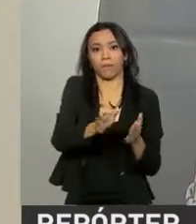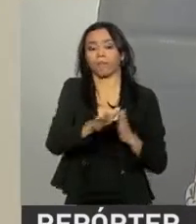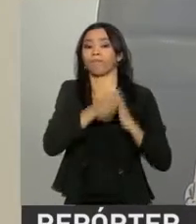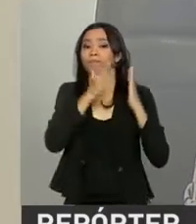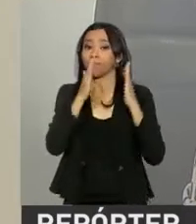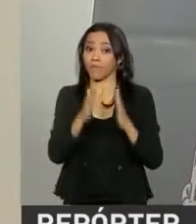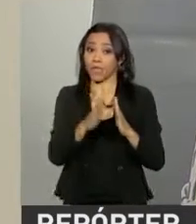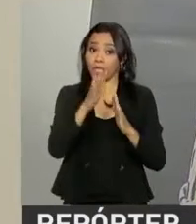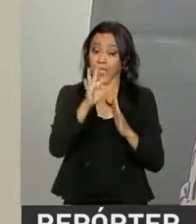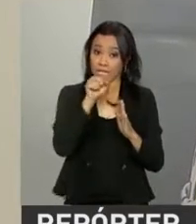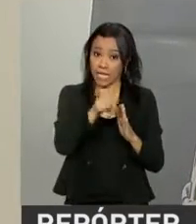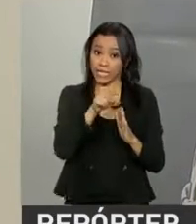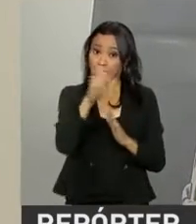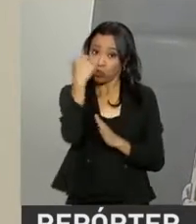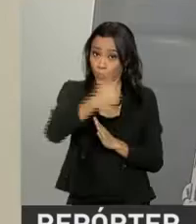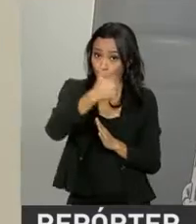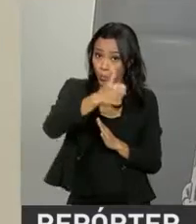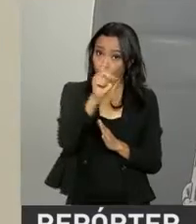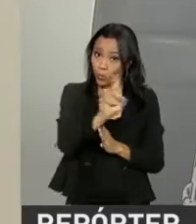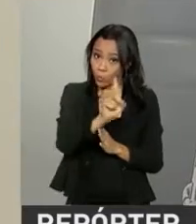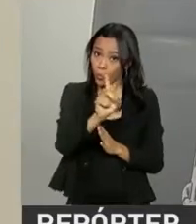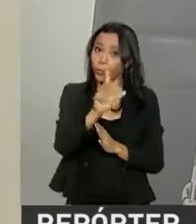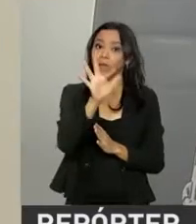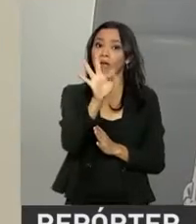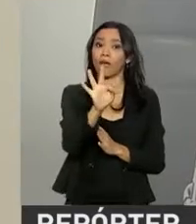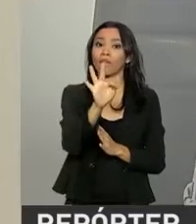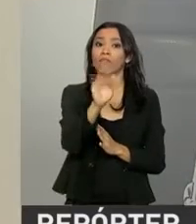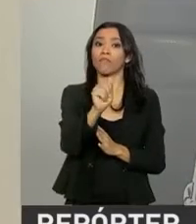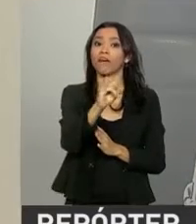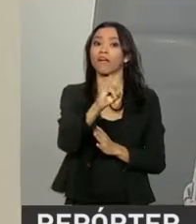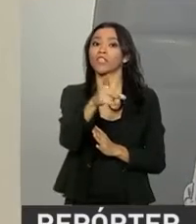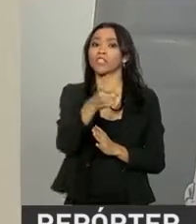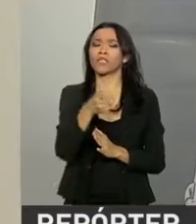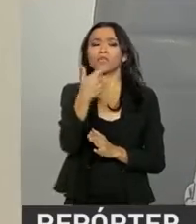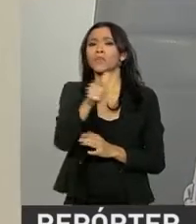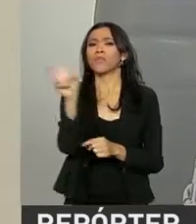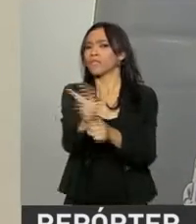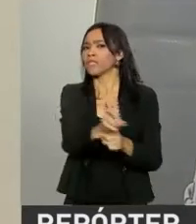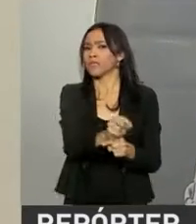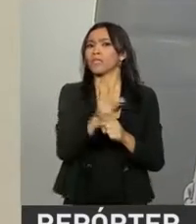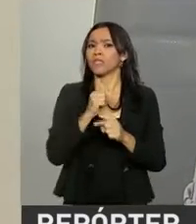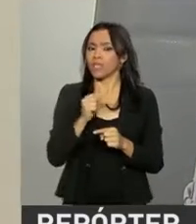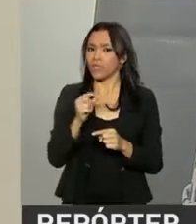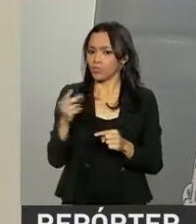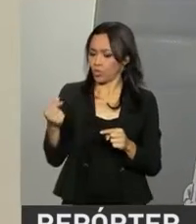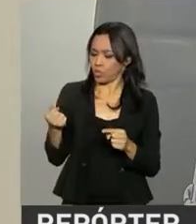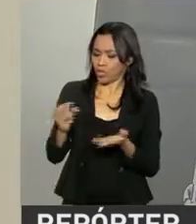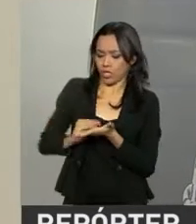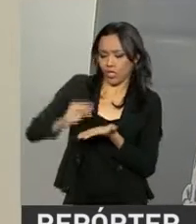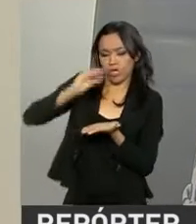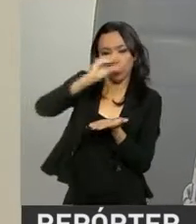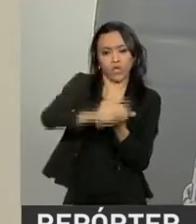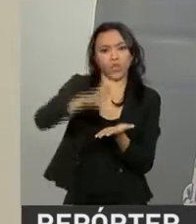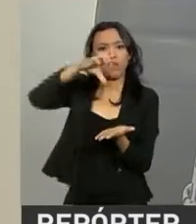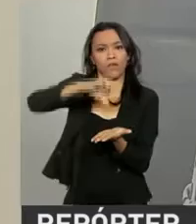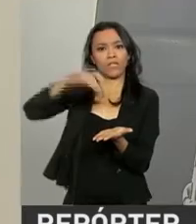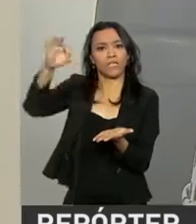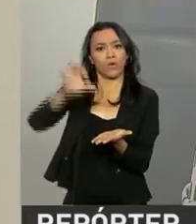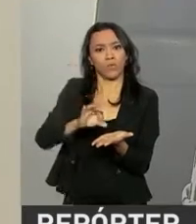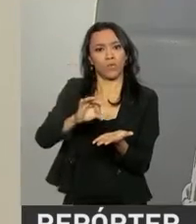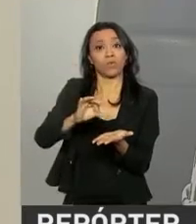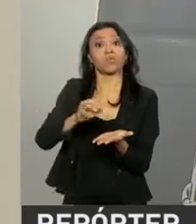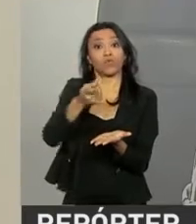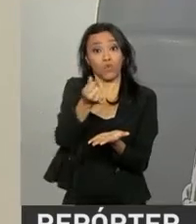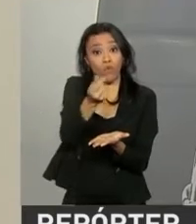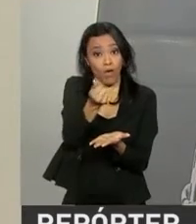1, diferentemente, você não tem um financiamento. Você tem um subsídio elevadíssimo, quase 95% do valor do imóvel